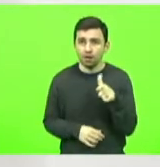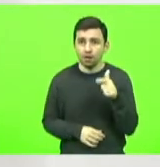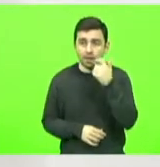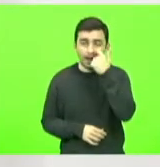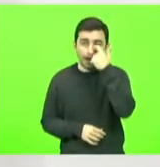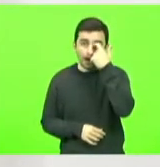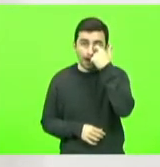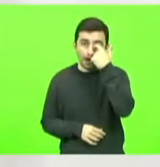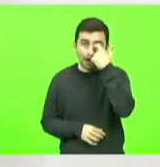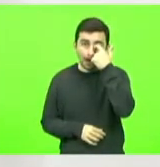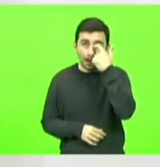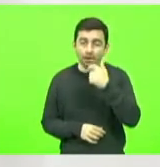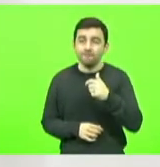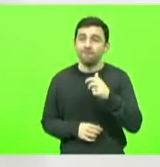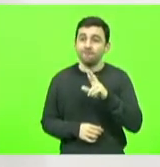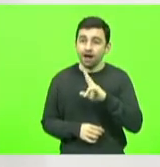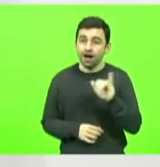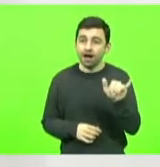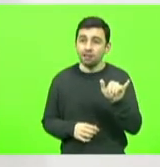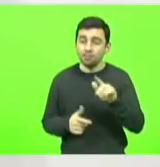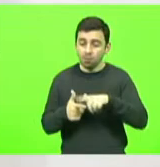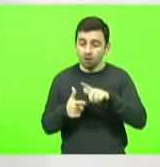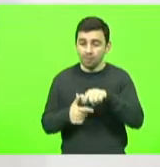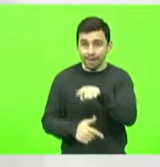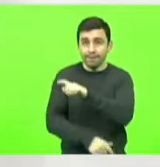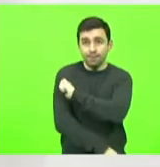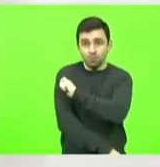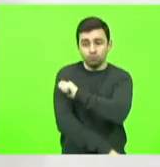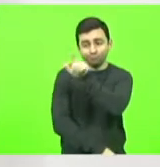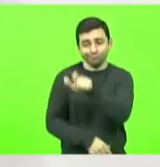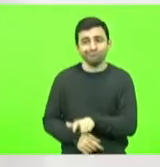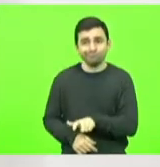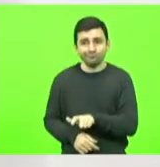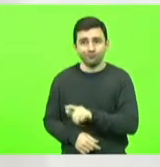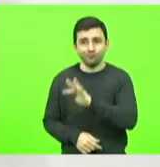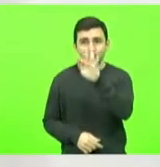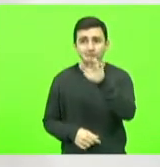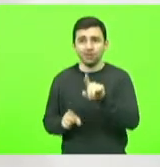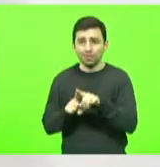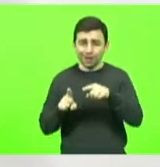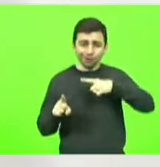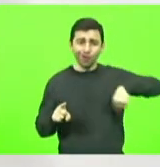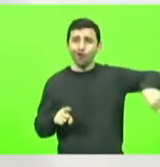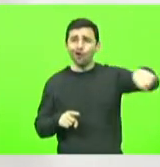cria um problema para os alunos, mas para nós todos,